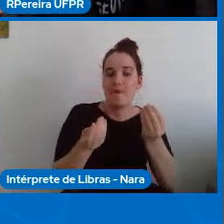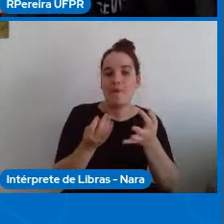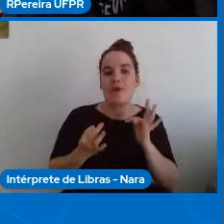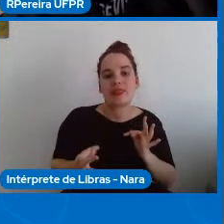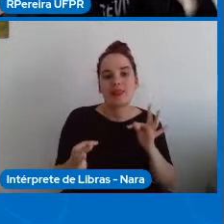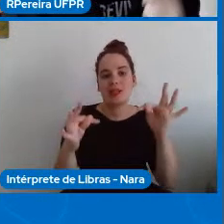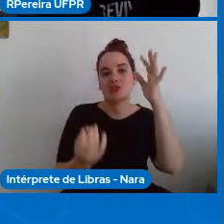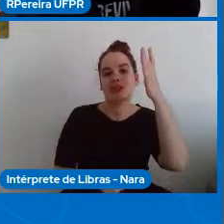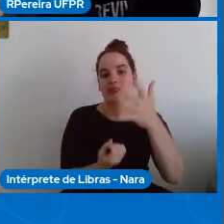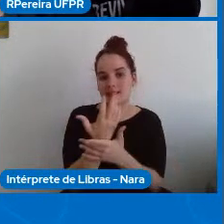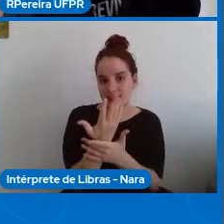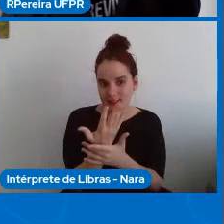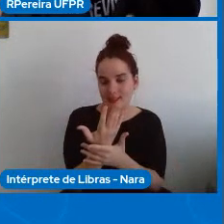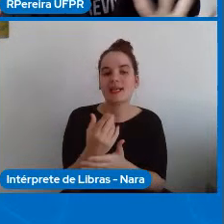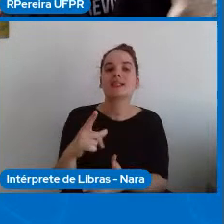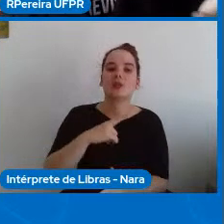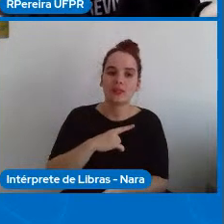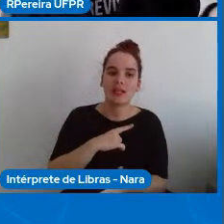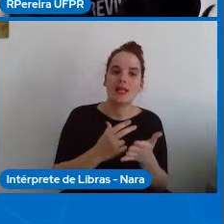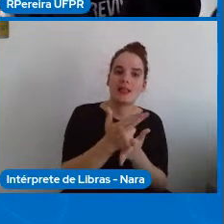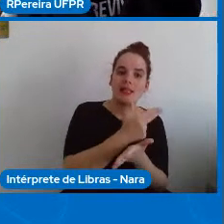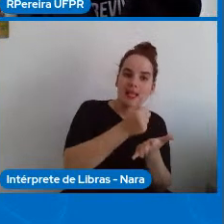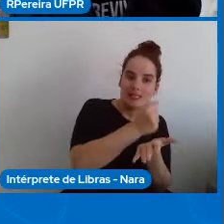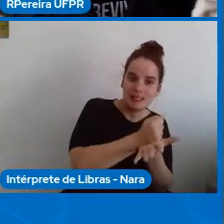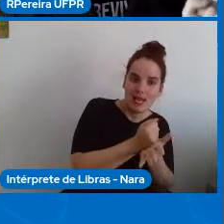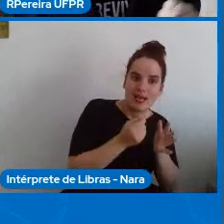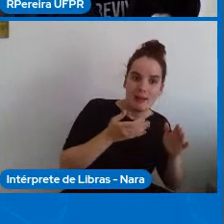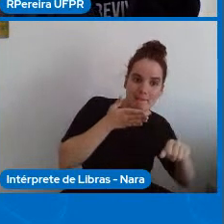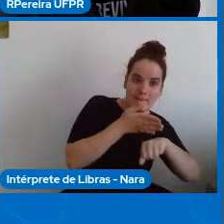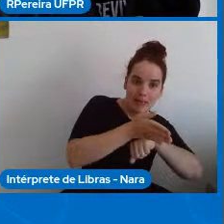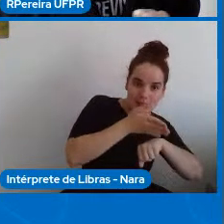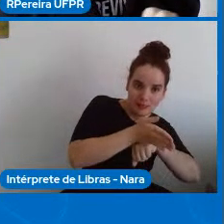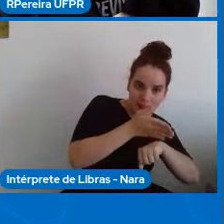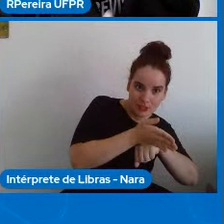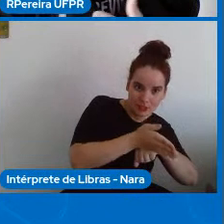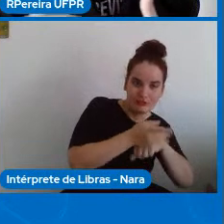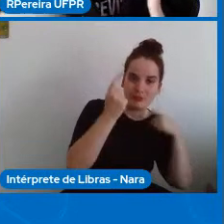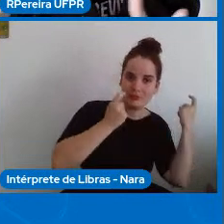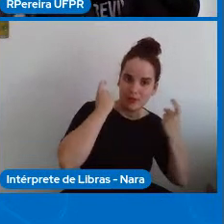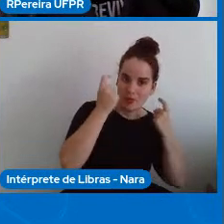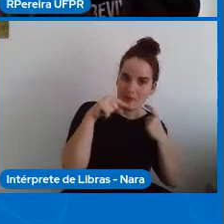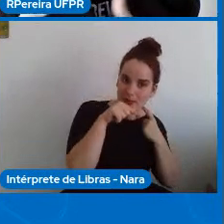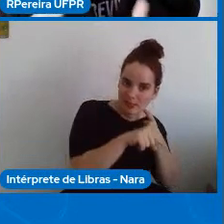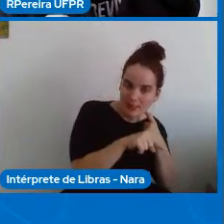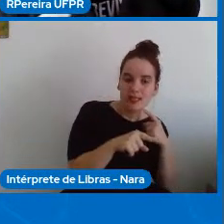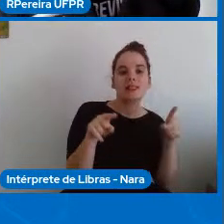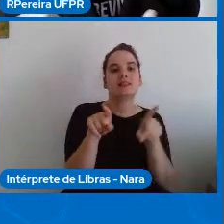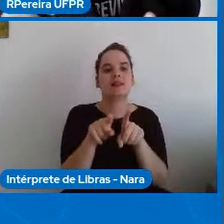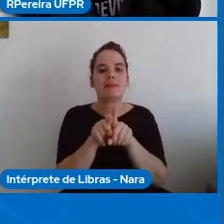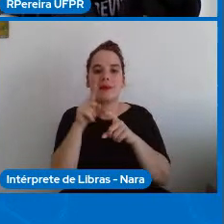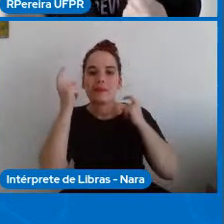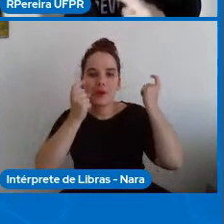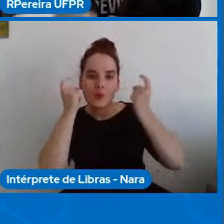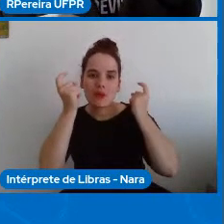preocupações do design participativo ela une as preocupações das questões culturais e de valores trazendo